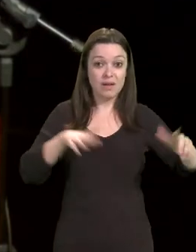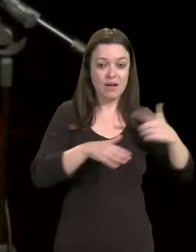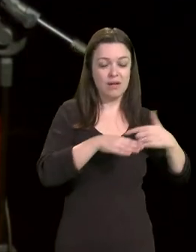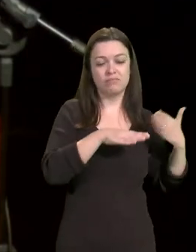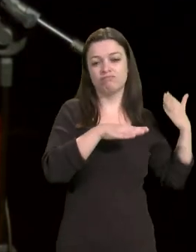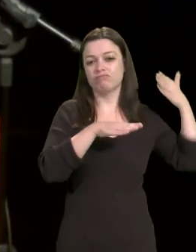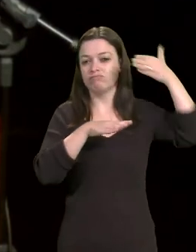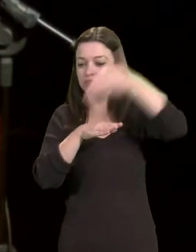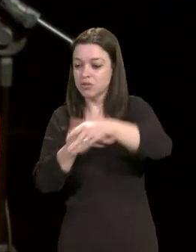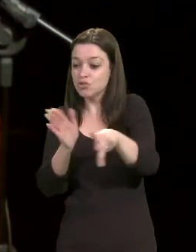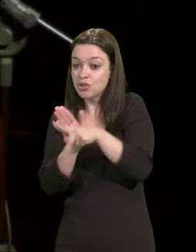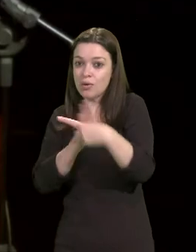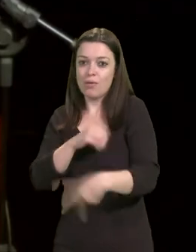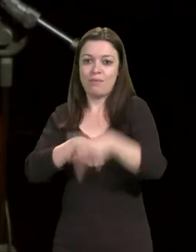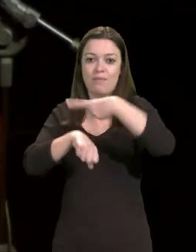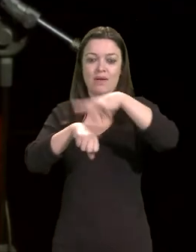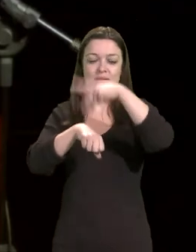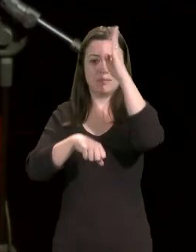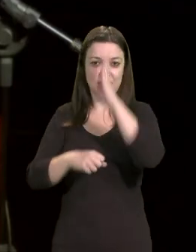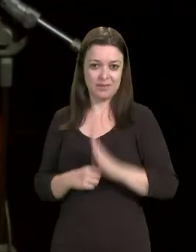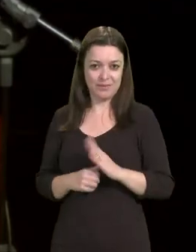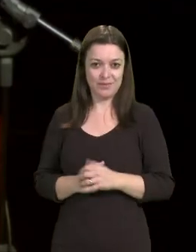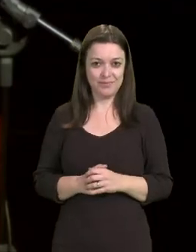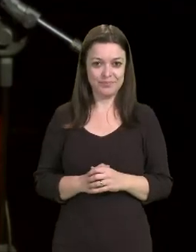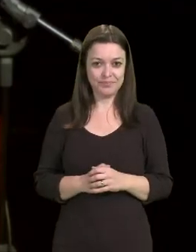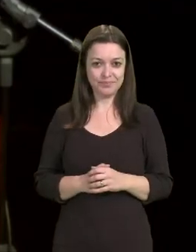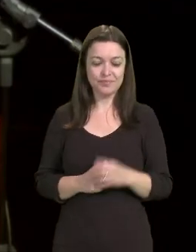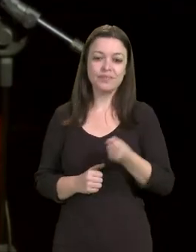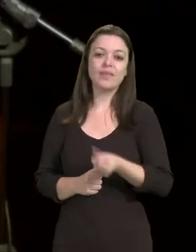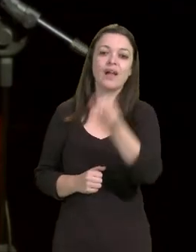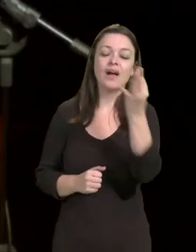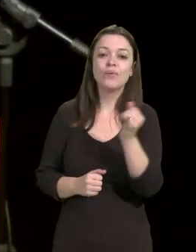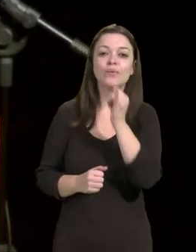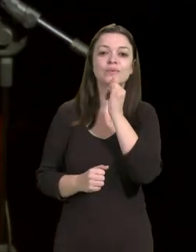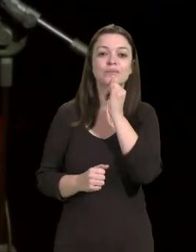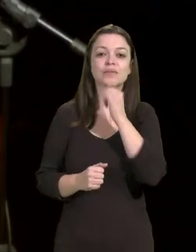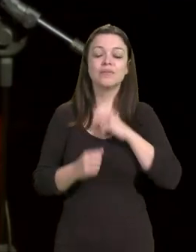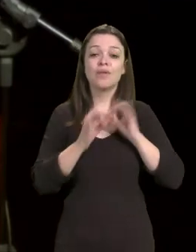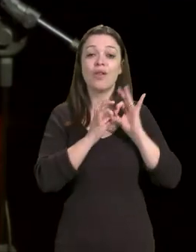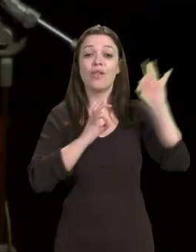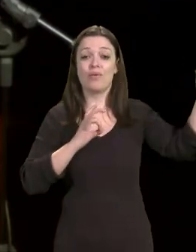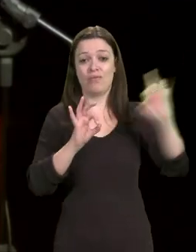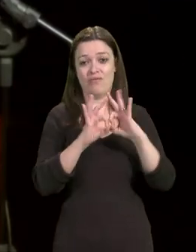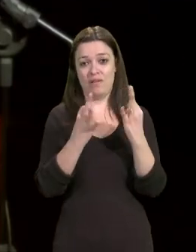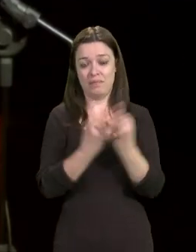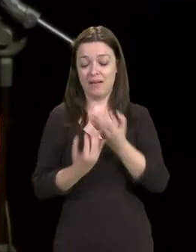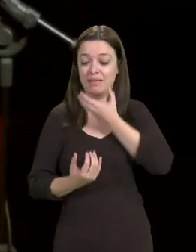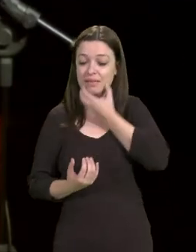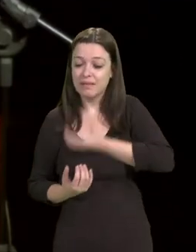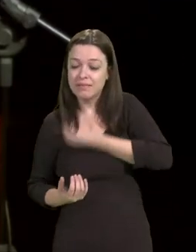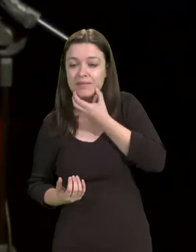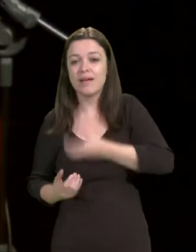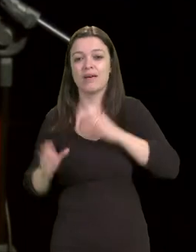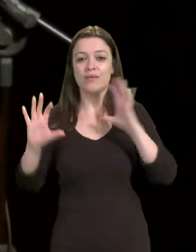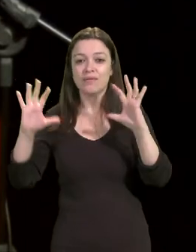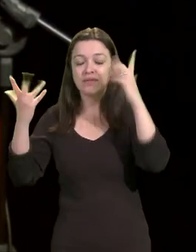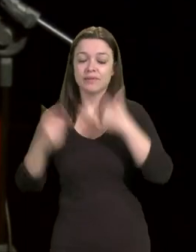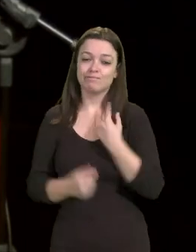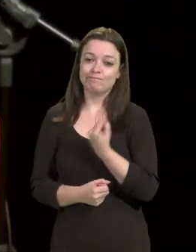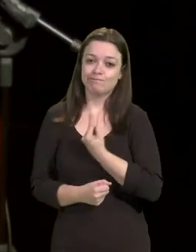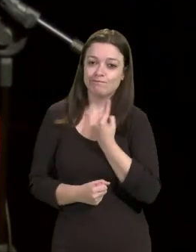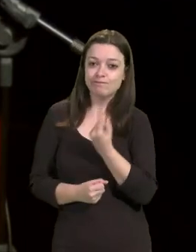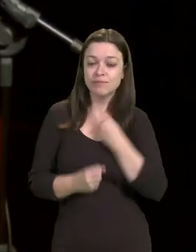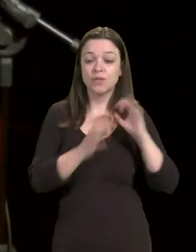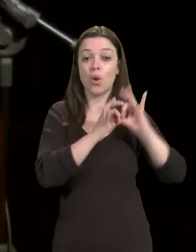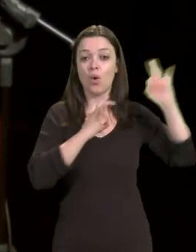aqueles que não passam natais junto com as suas famílias, aqueles que trabalham